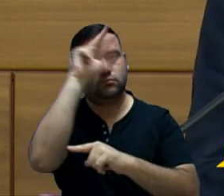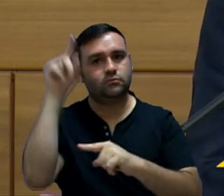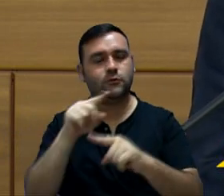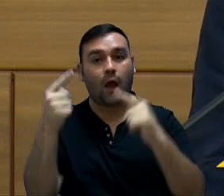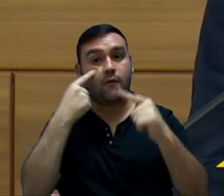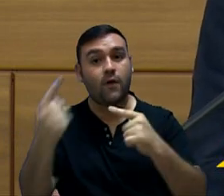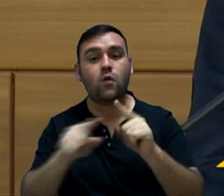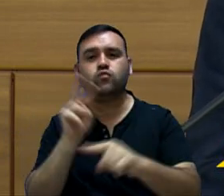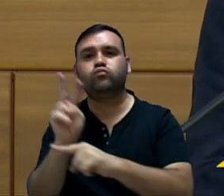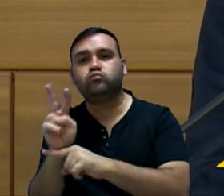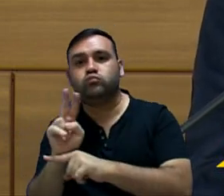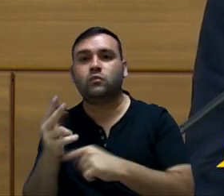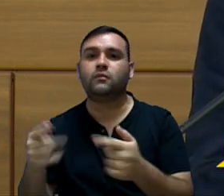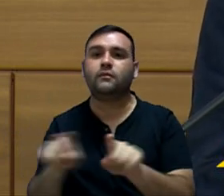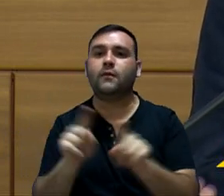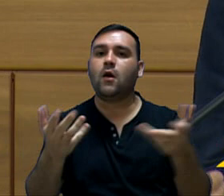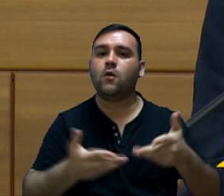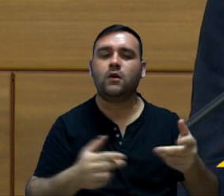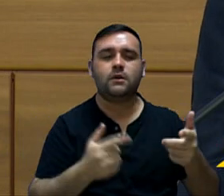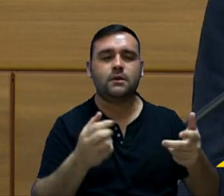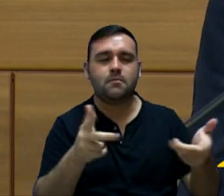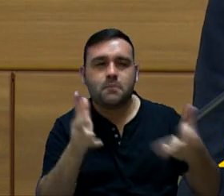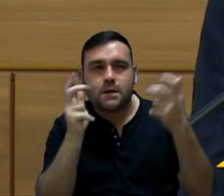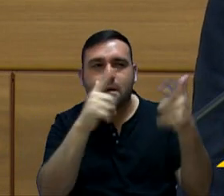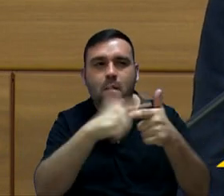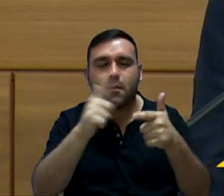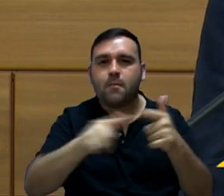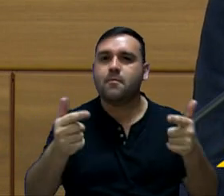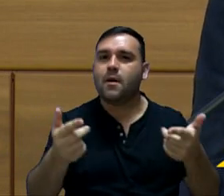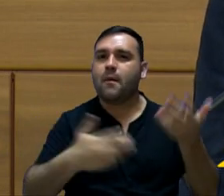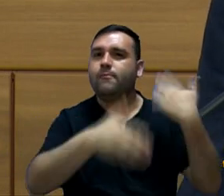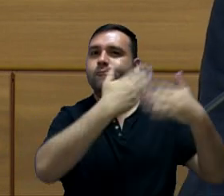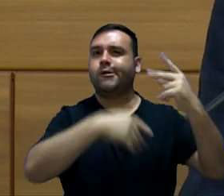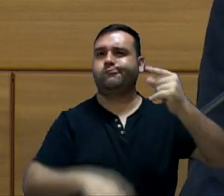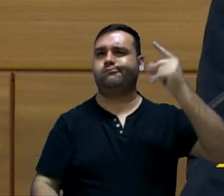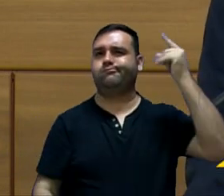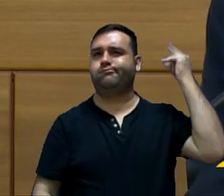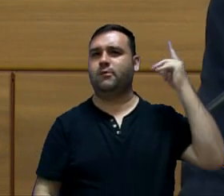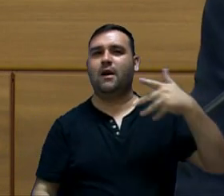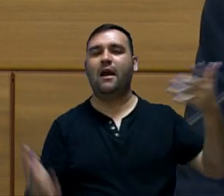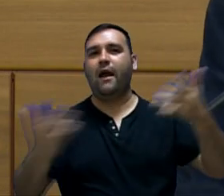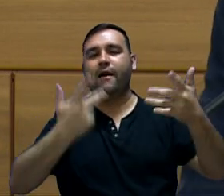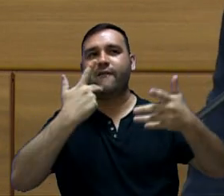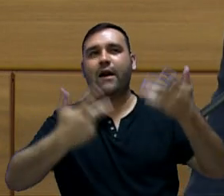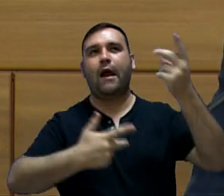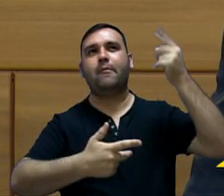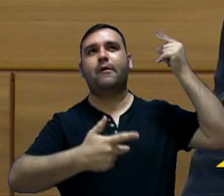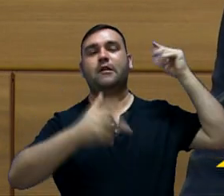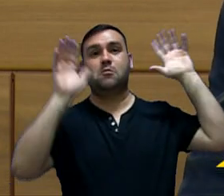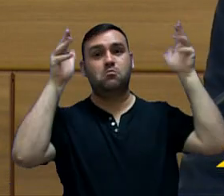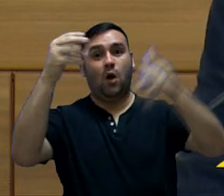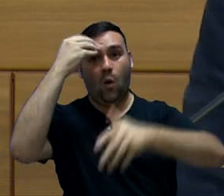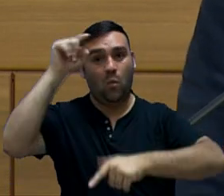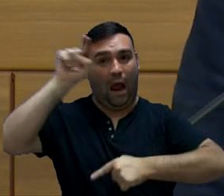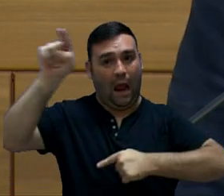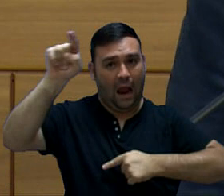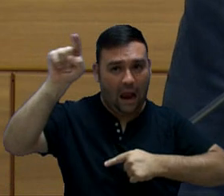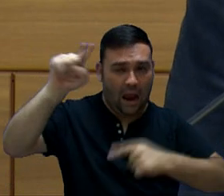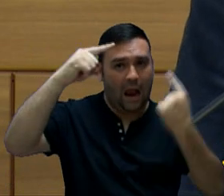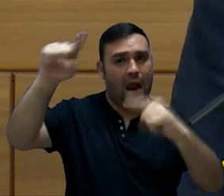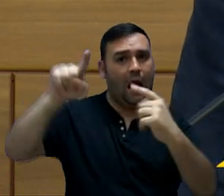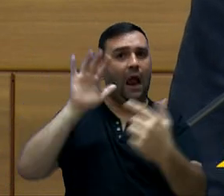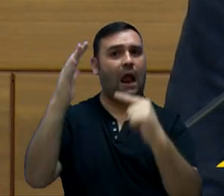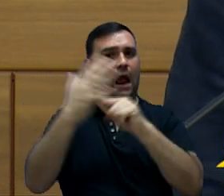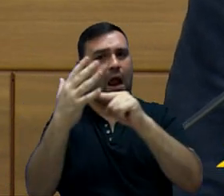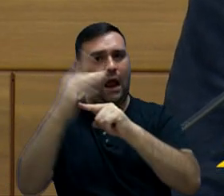Existem problemas que são hoje notórios, que já vêm de trás. A gente não pode agora descarregar na nova gestão os problemas que já vêm lá